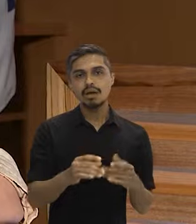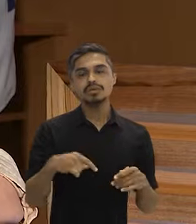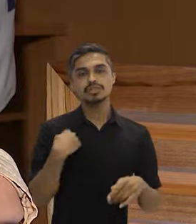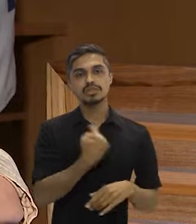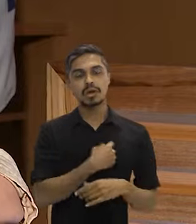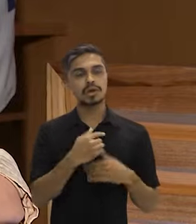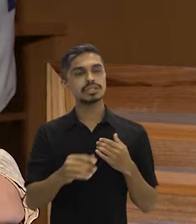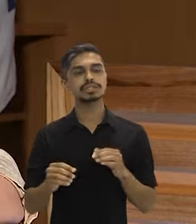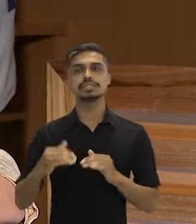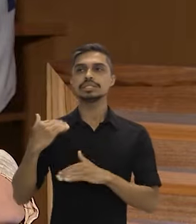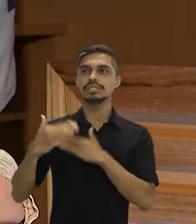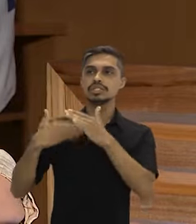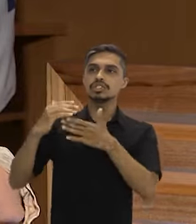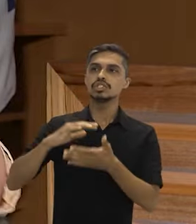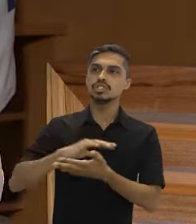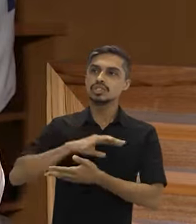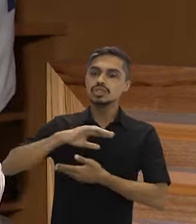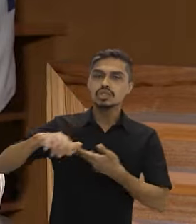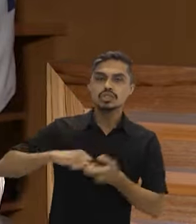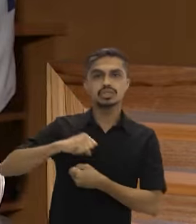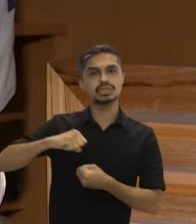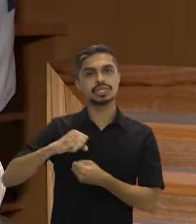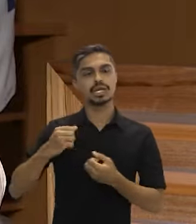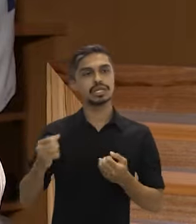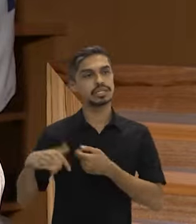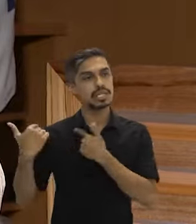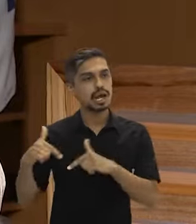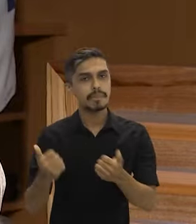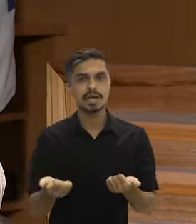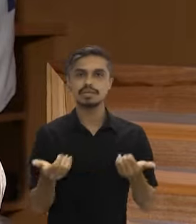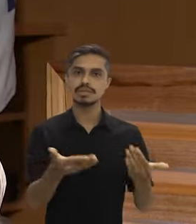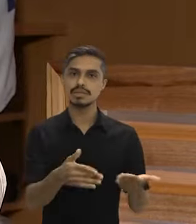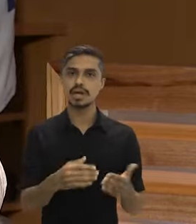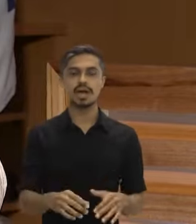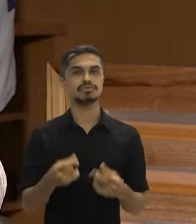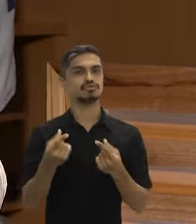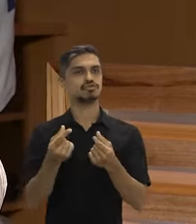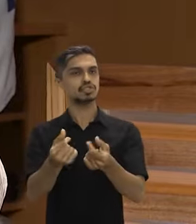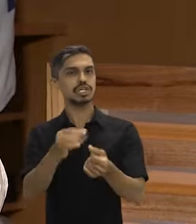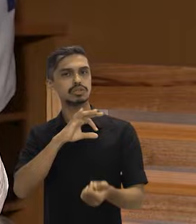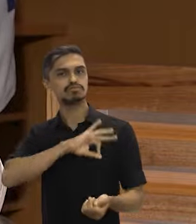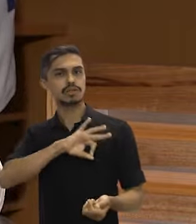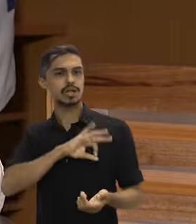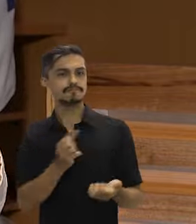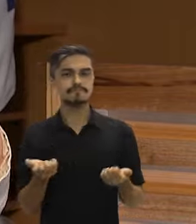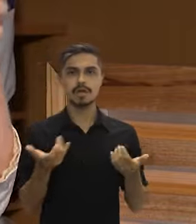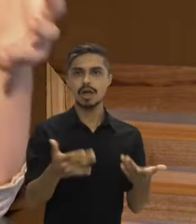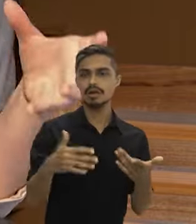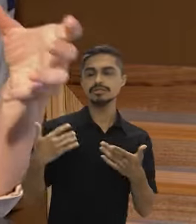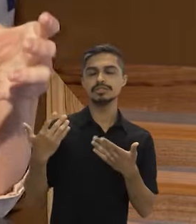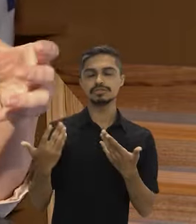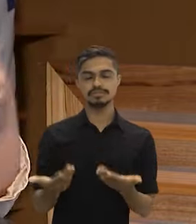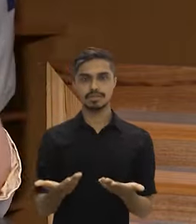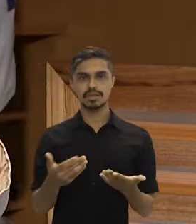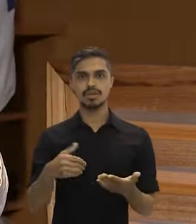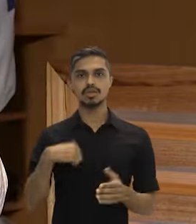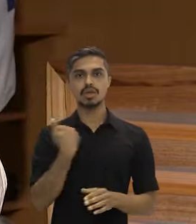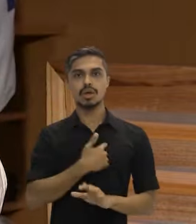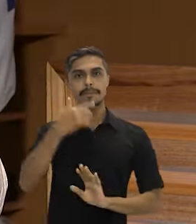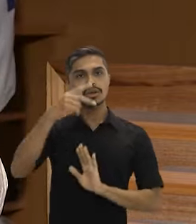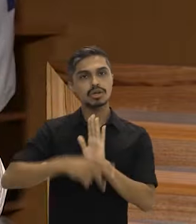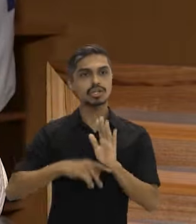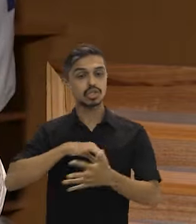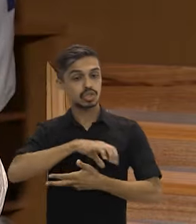alternativas de desenvolvimento sustentável, gerando emprego, gerando renda, com projetos